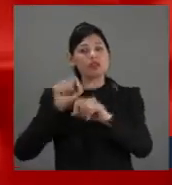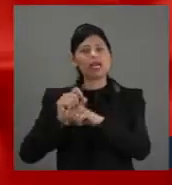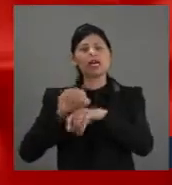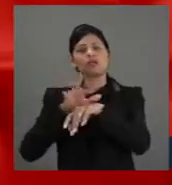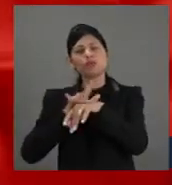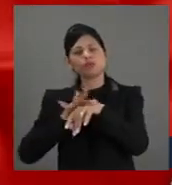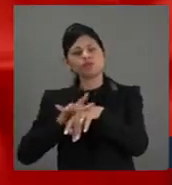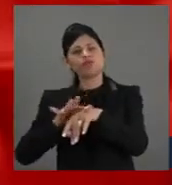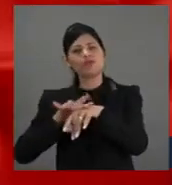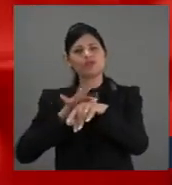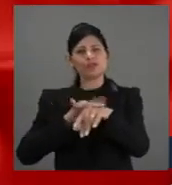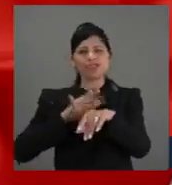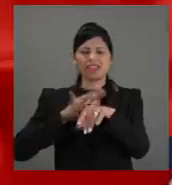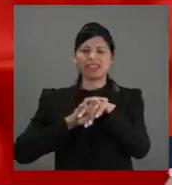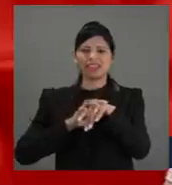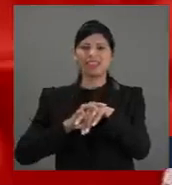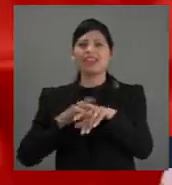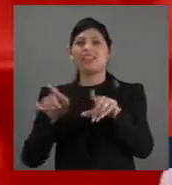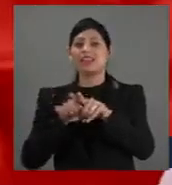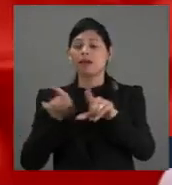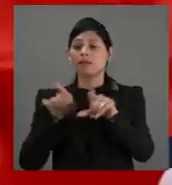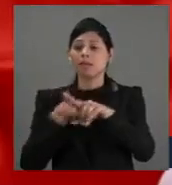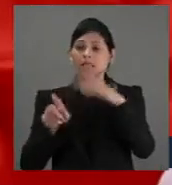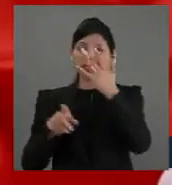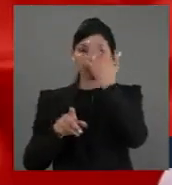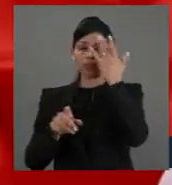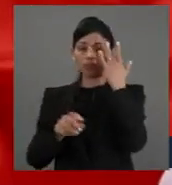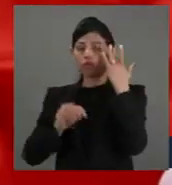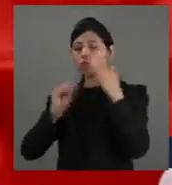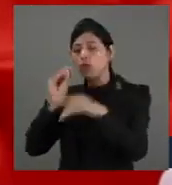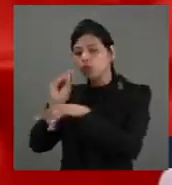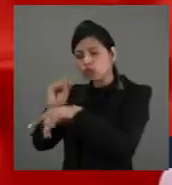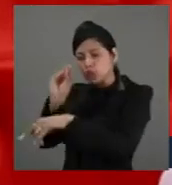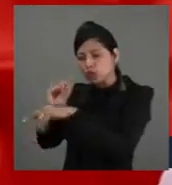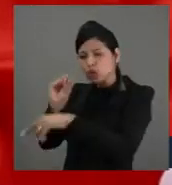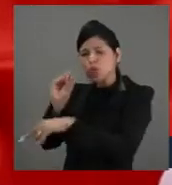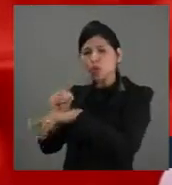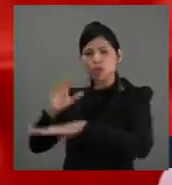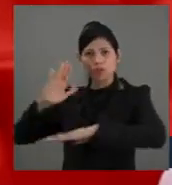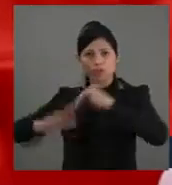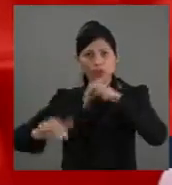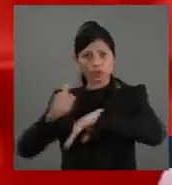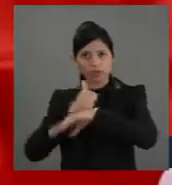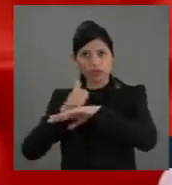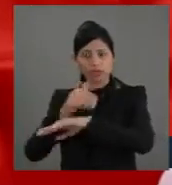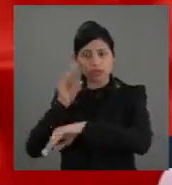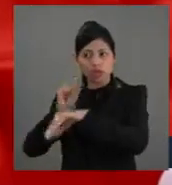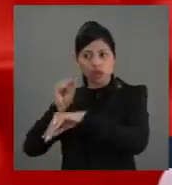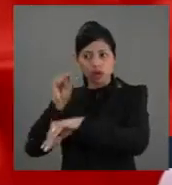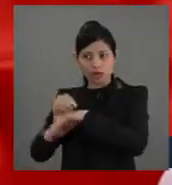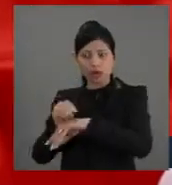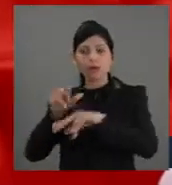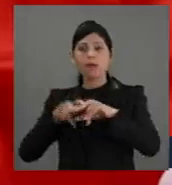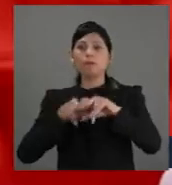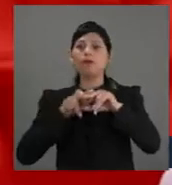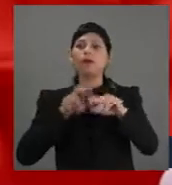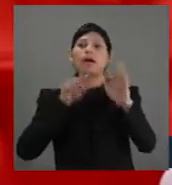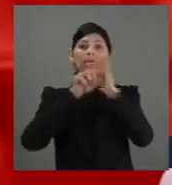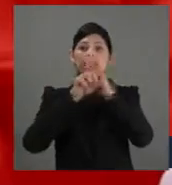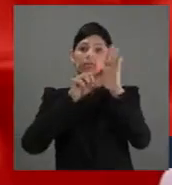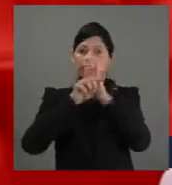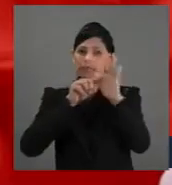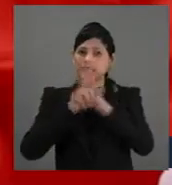inclusive, dos cuidadores diretos, né? Estudos apontam que cerca de 60% dos